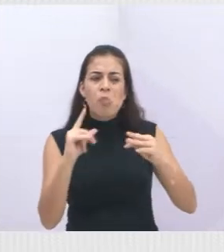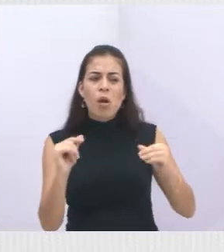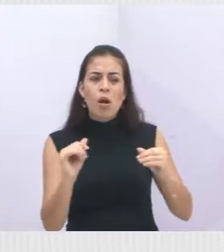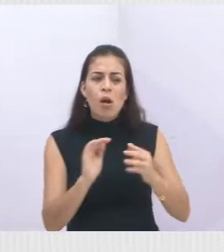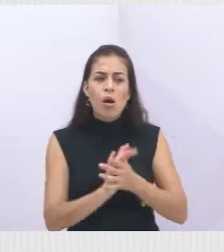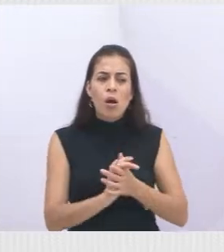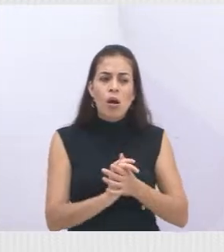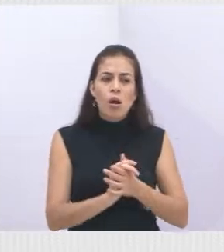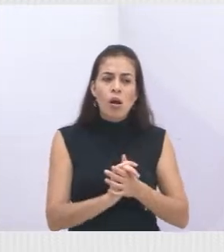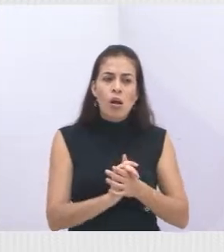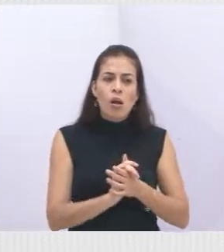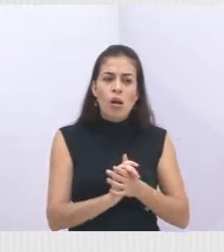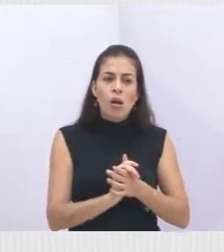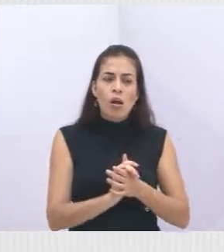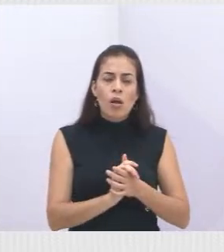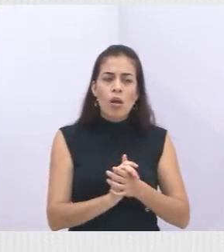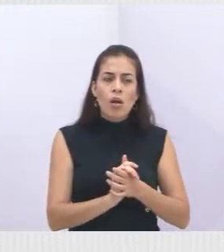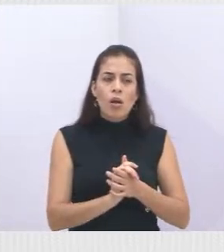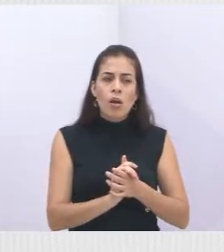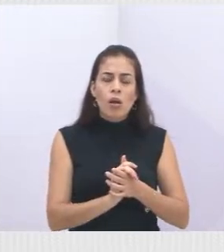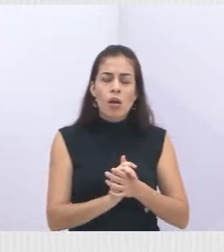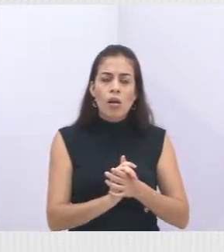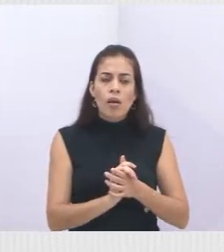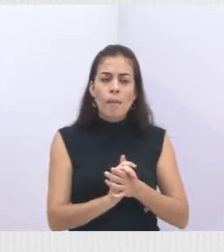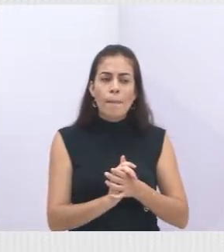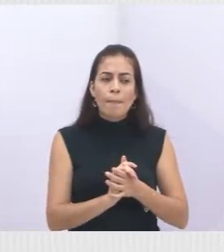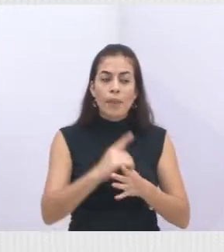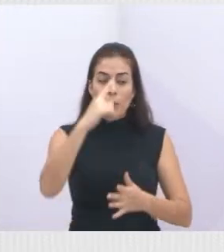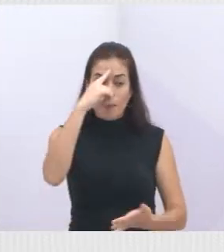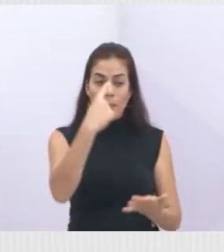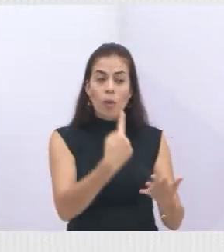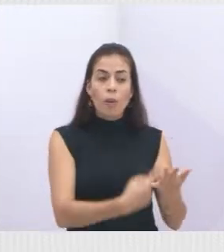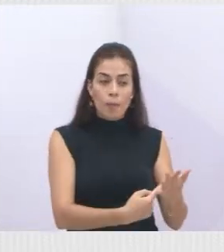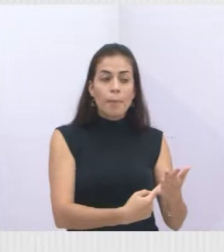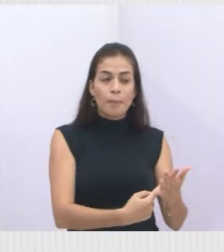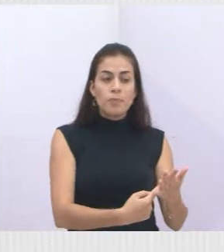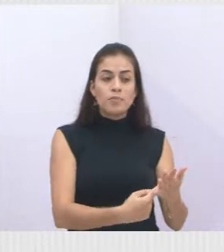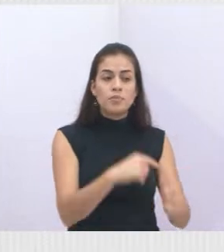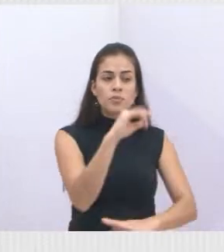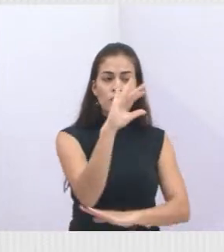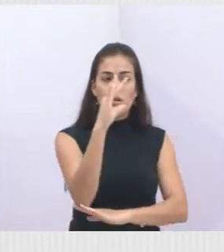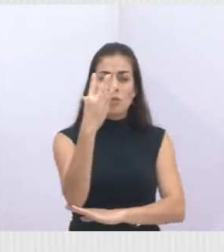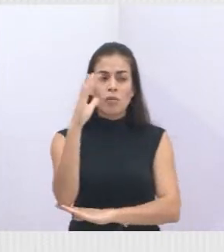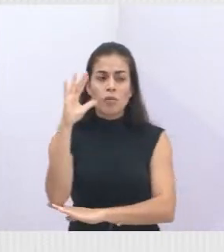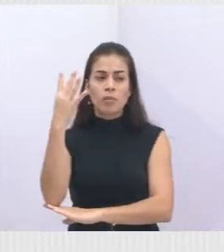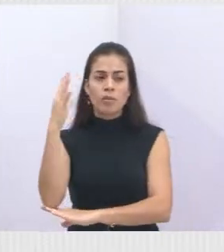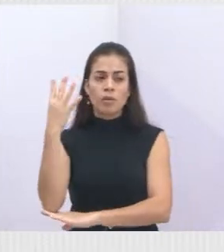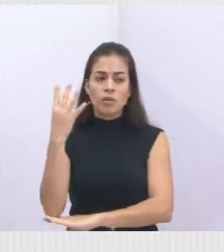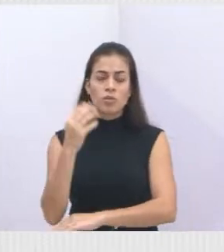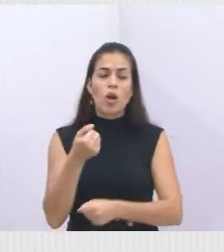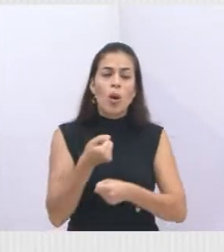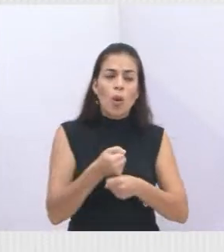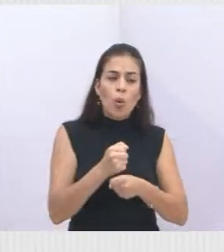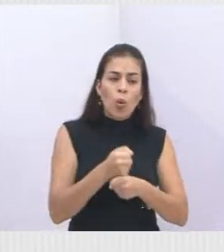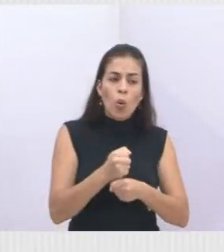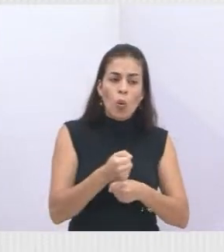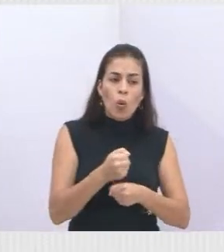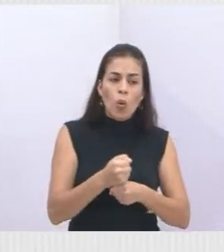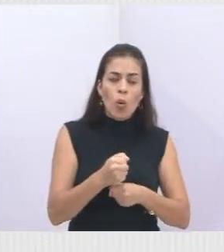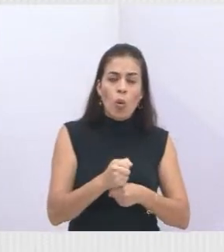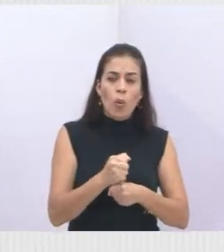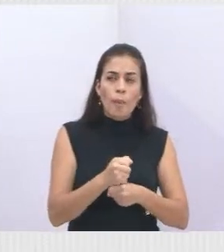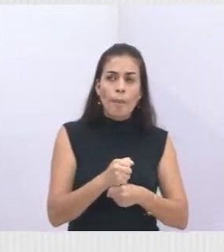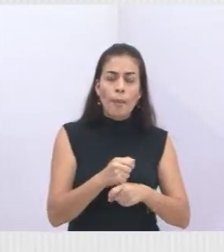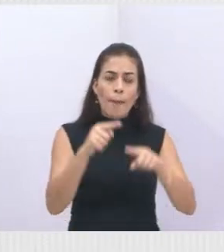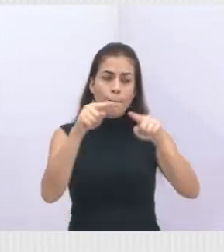relação aos termos de compromissos de compensação ambiental relativos às obras públicas. Então,